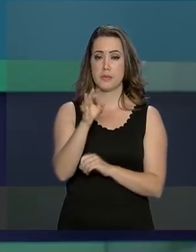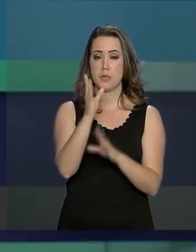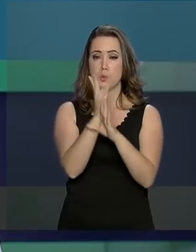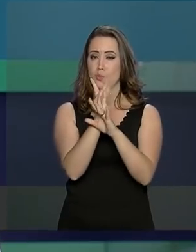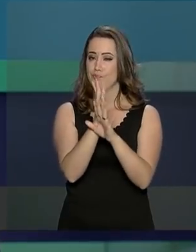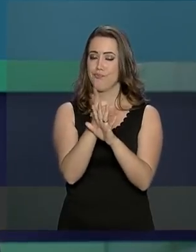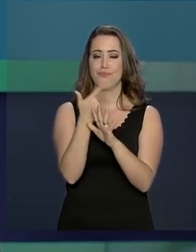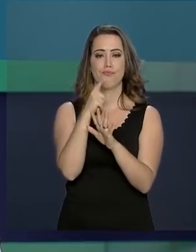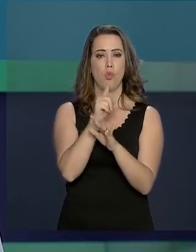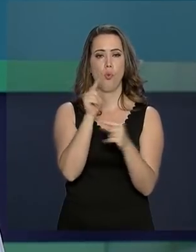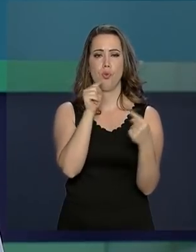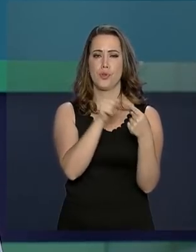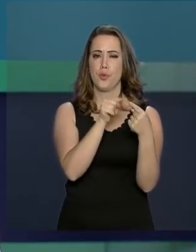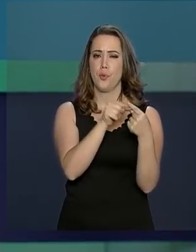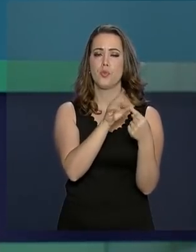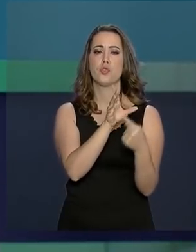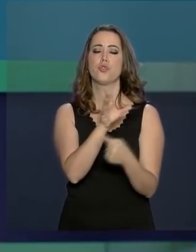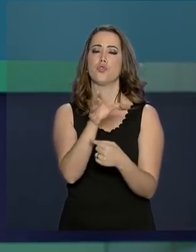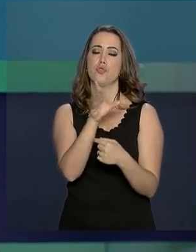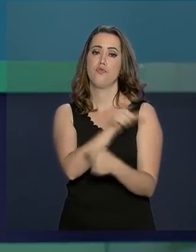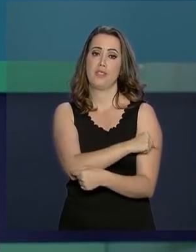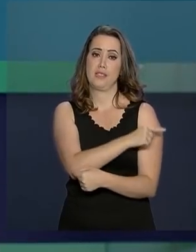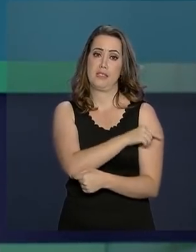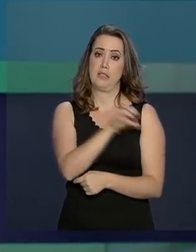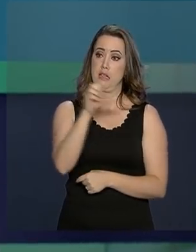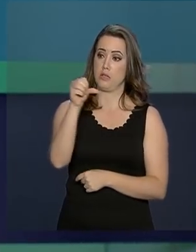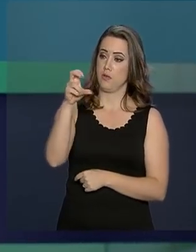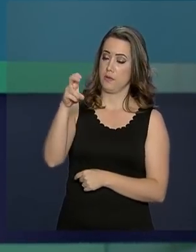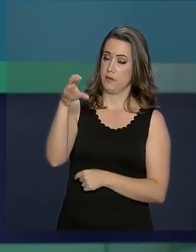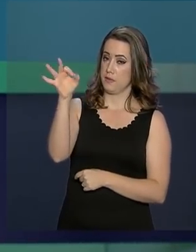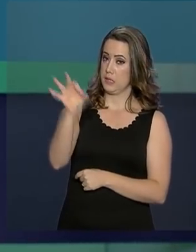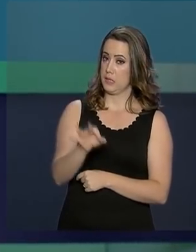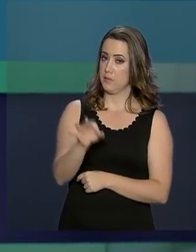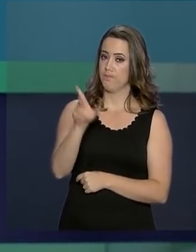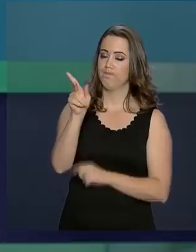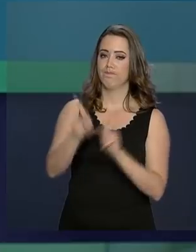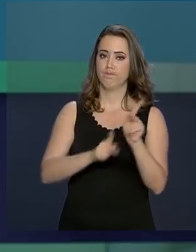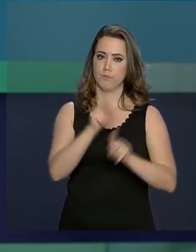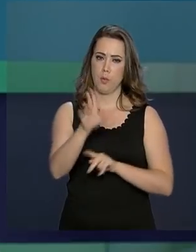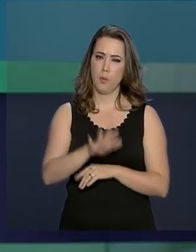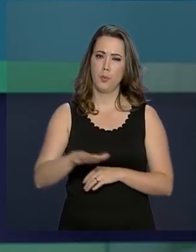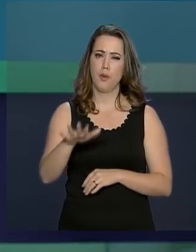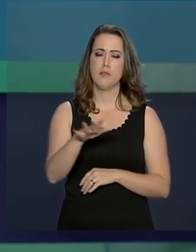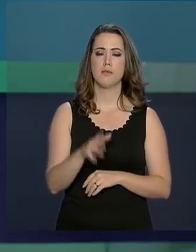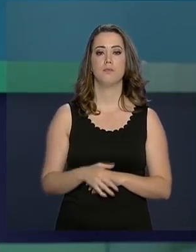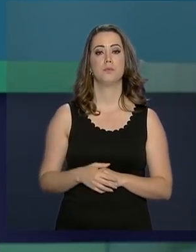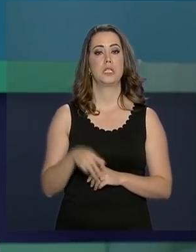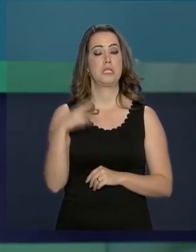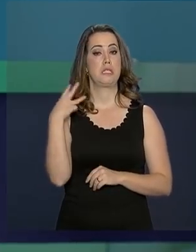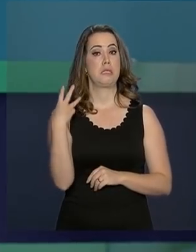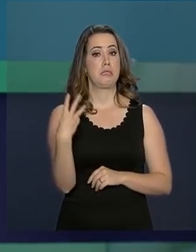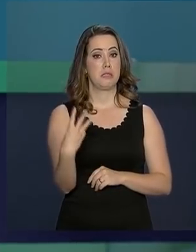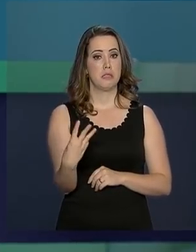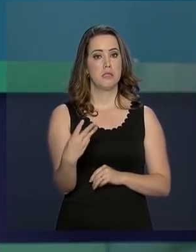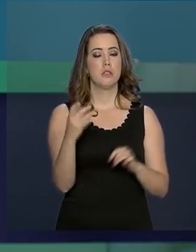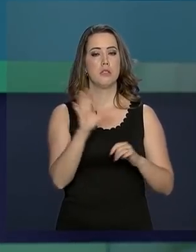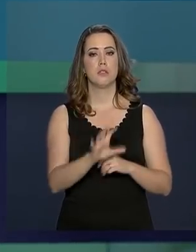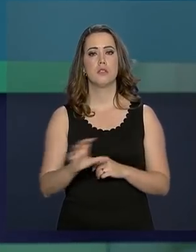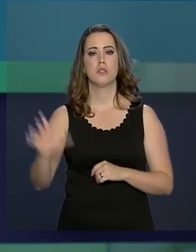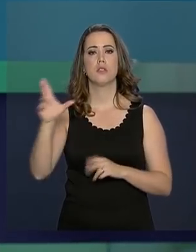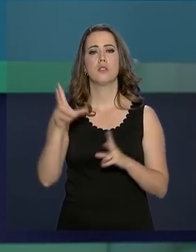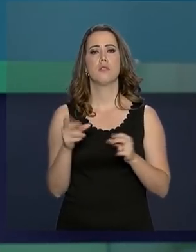cobertura, que é imunizar pelo menos 95% da população. Atualmente, três estados apresentam